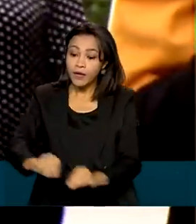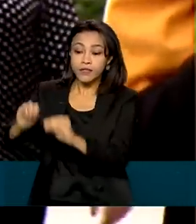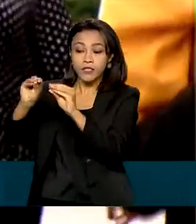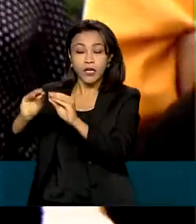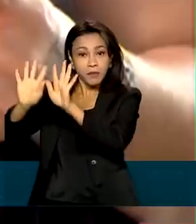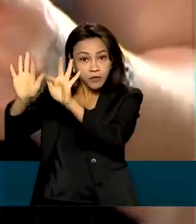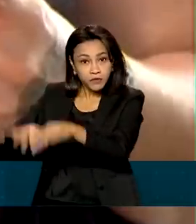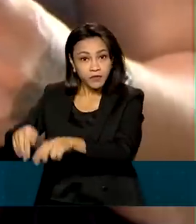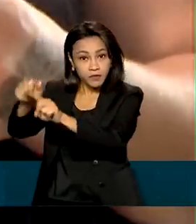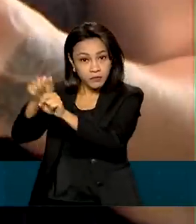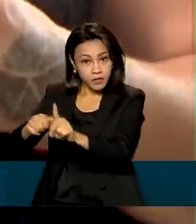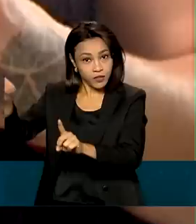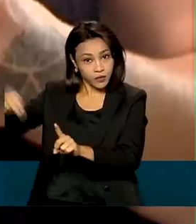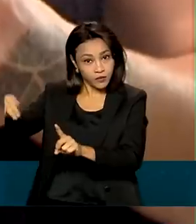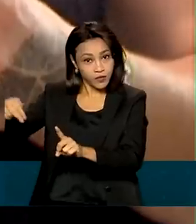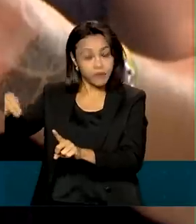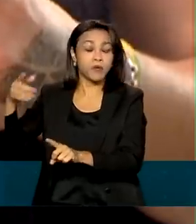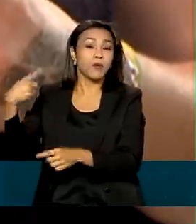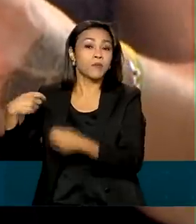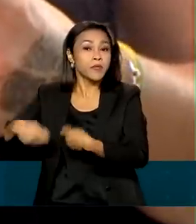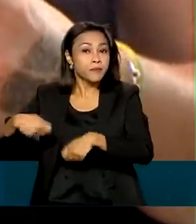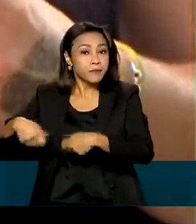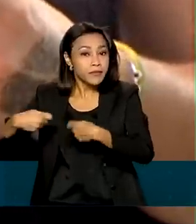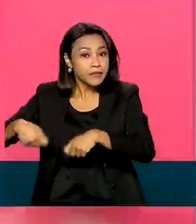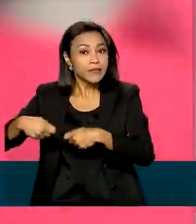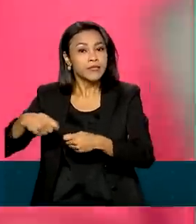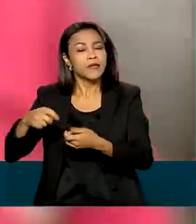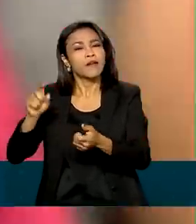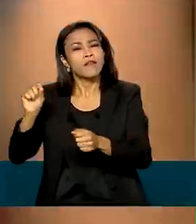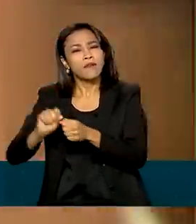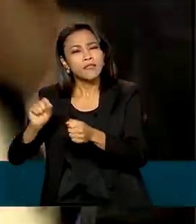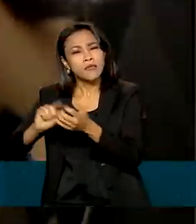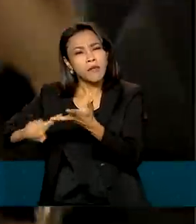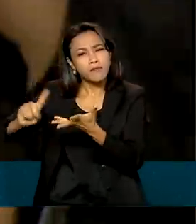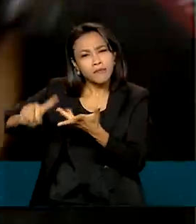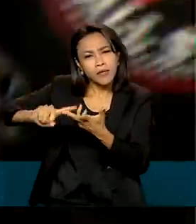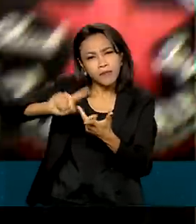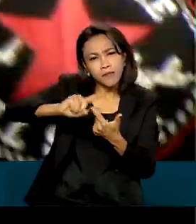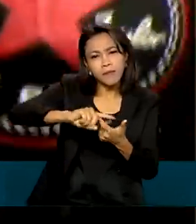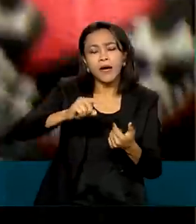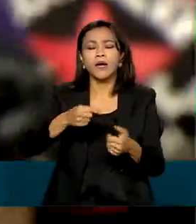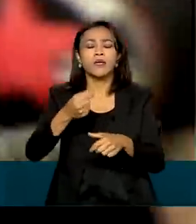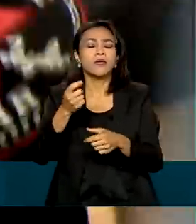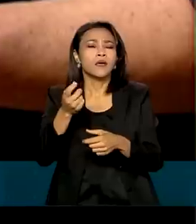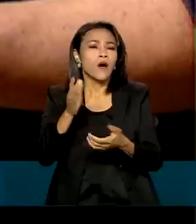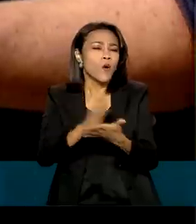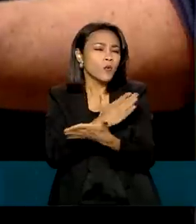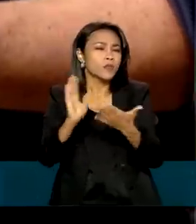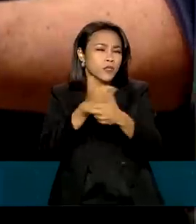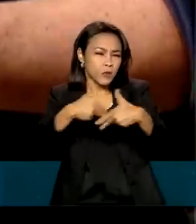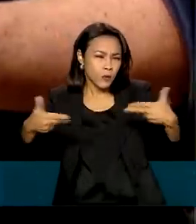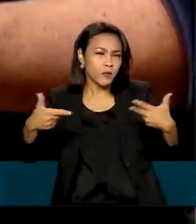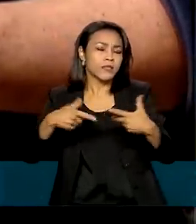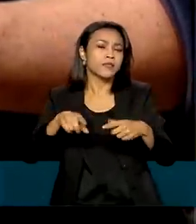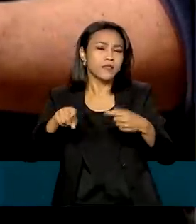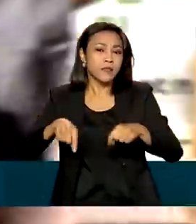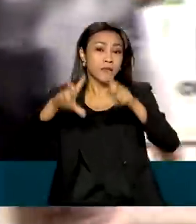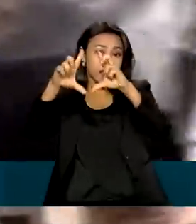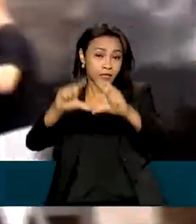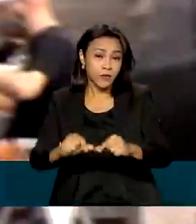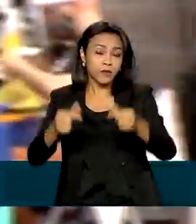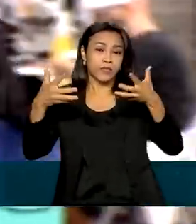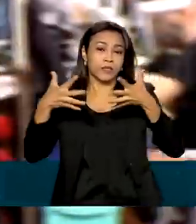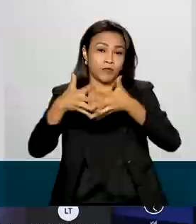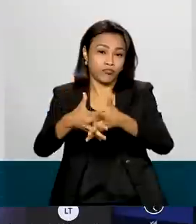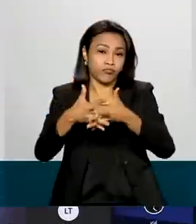novembro, pois são necessárias ações de desocupação da faixa e a diminuição de possíveis interferências nas